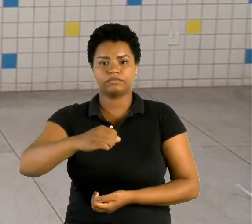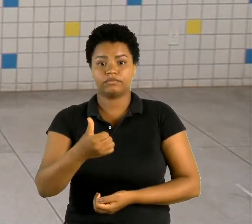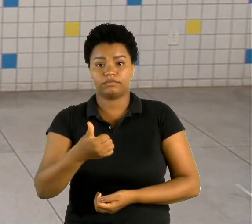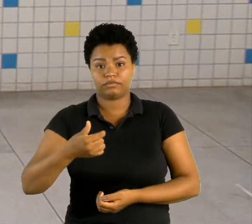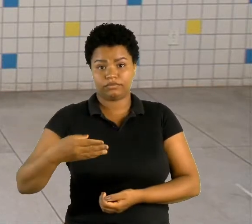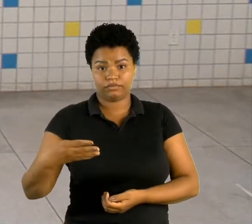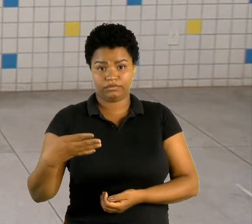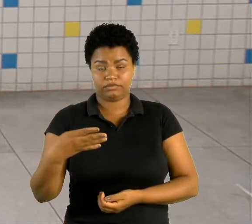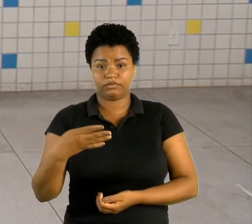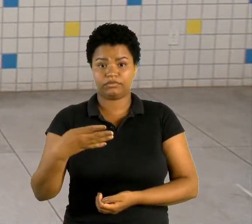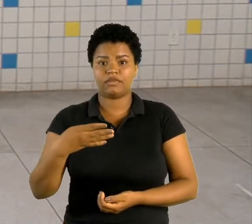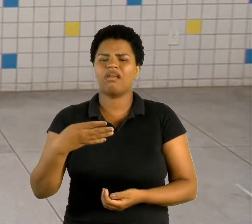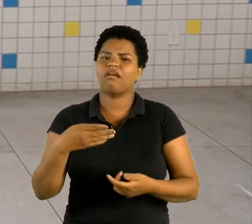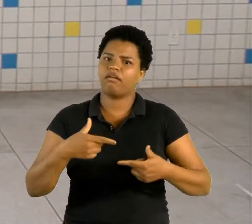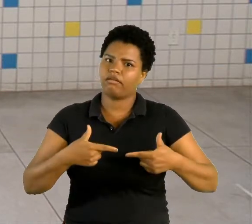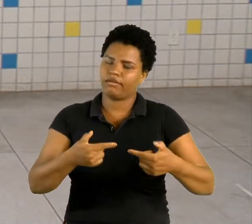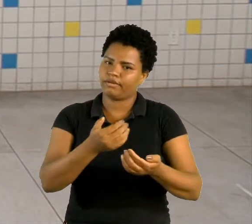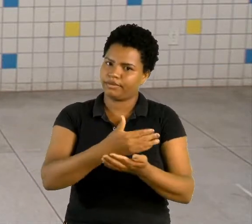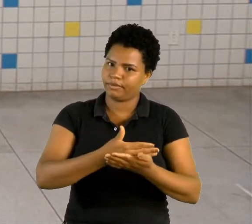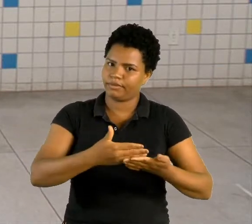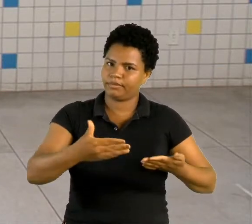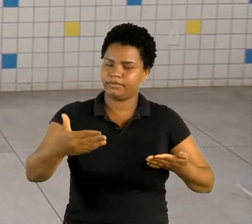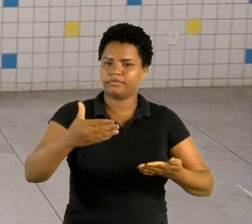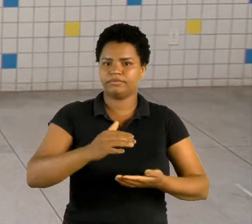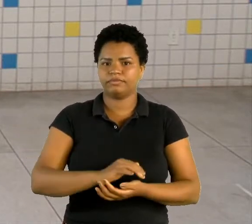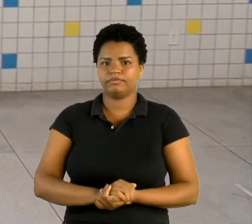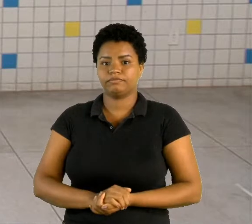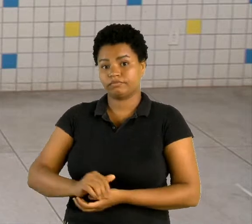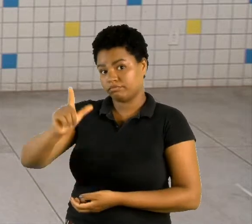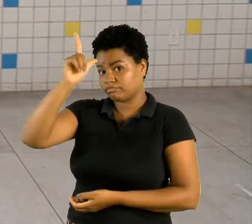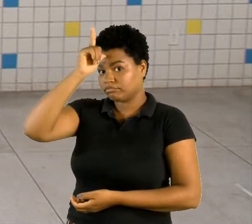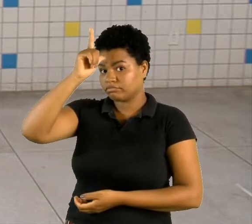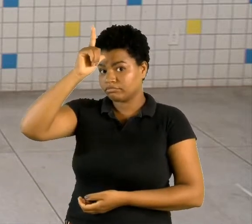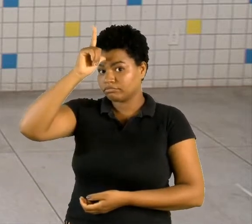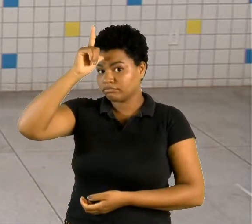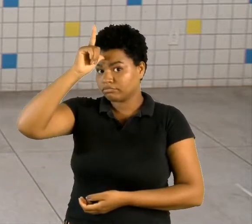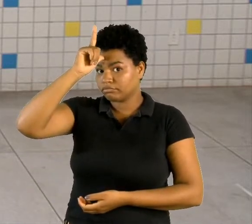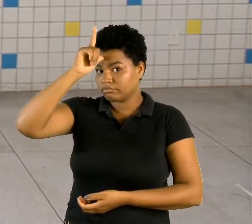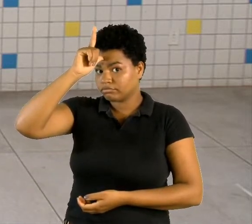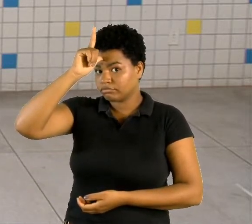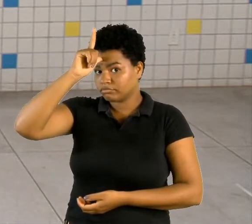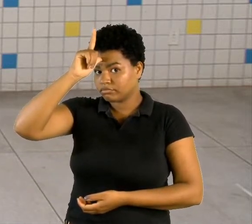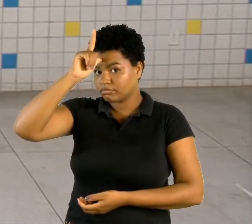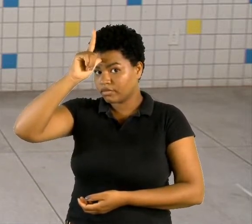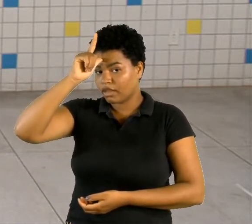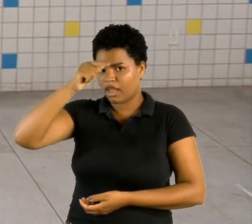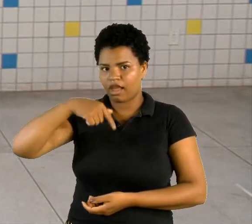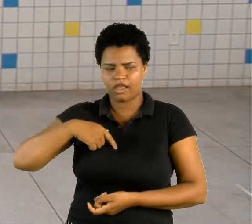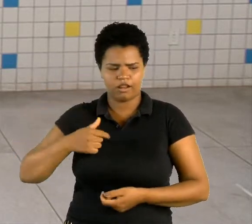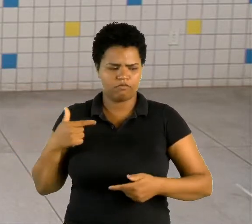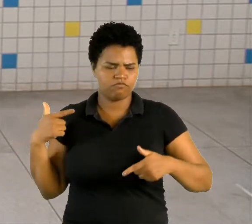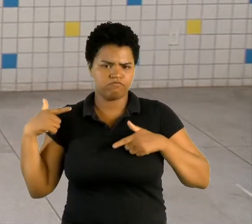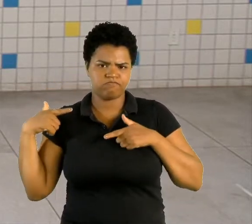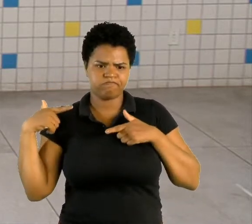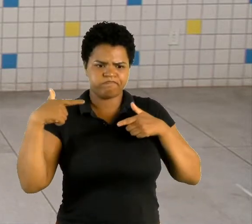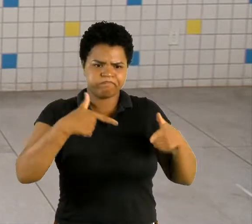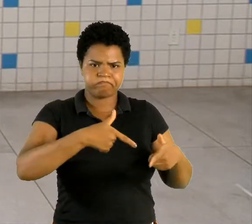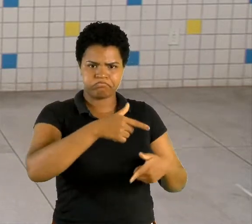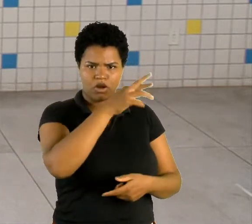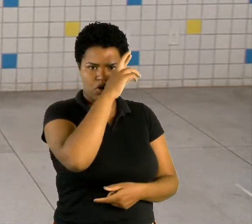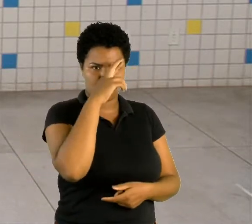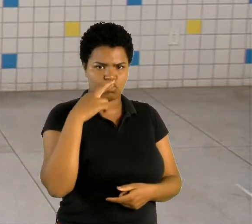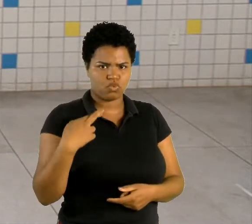a guerra começou quando a Alemanha declara a guerra contra a Rússia e ataca a